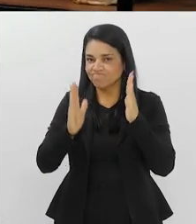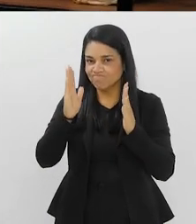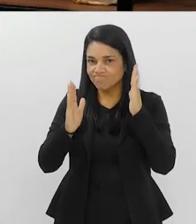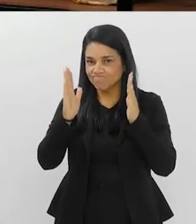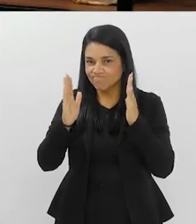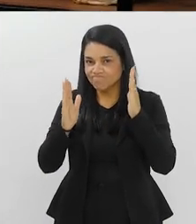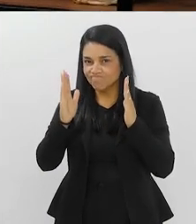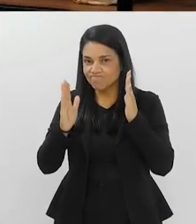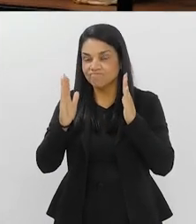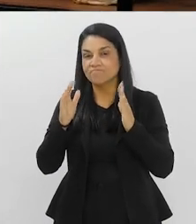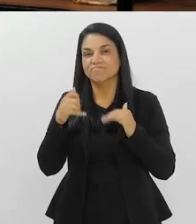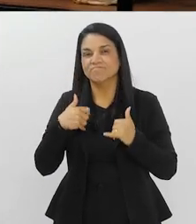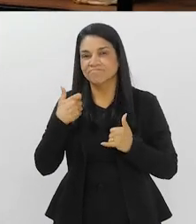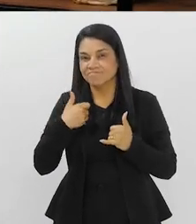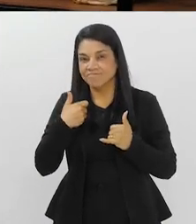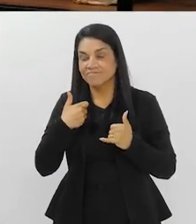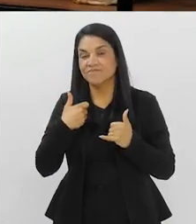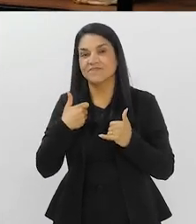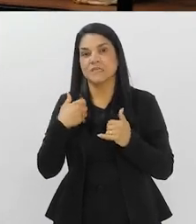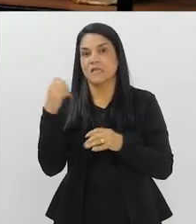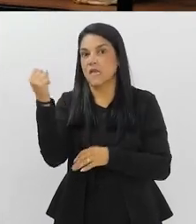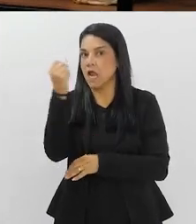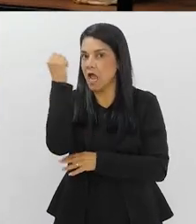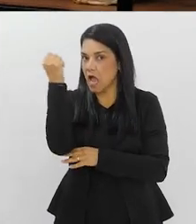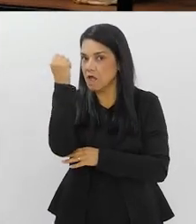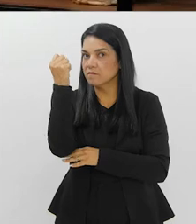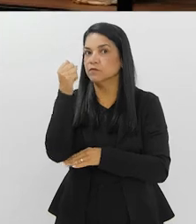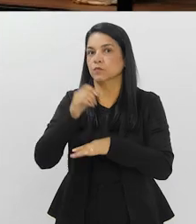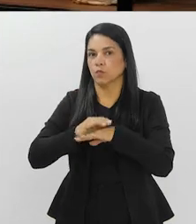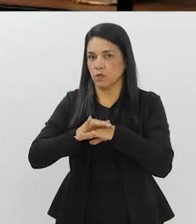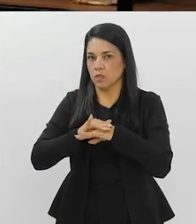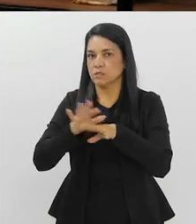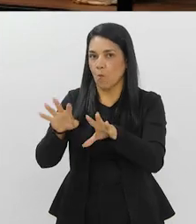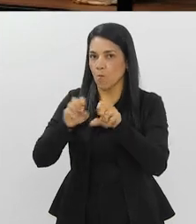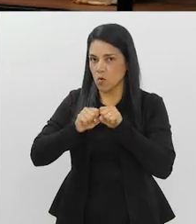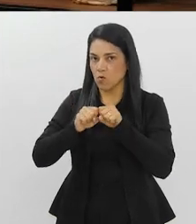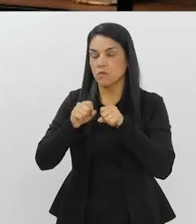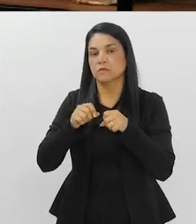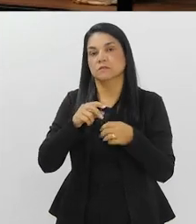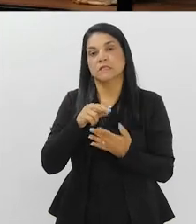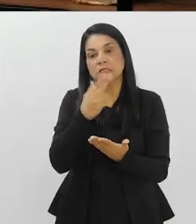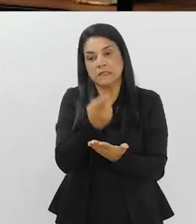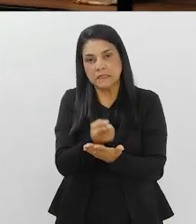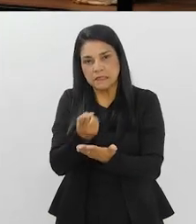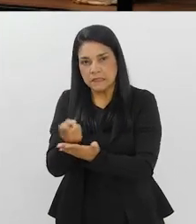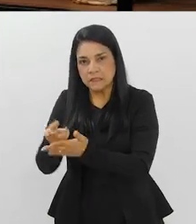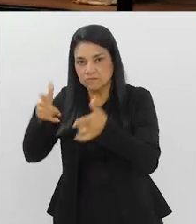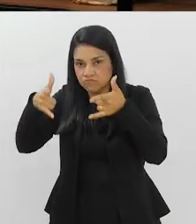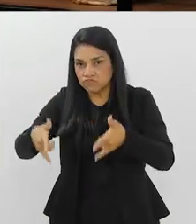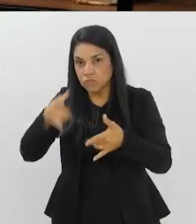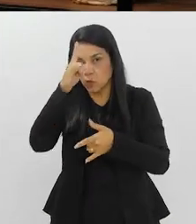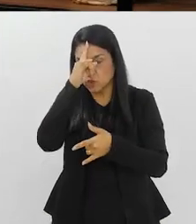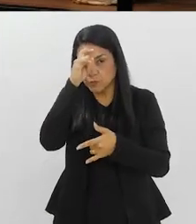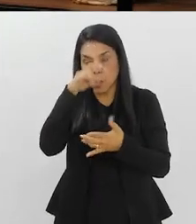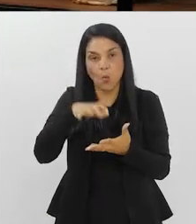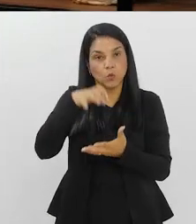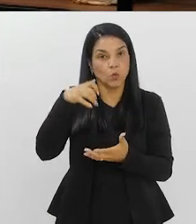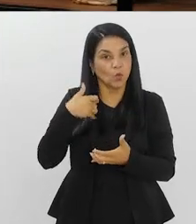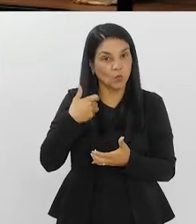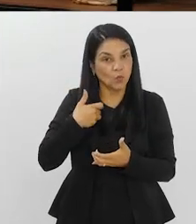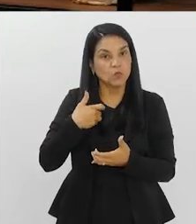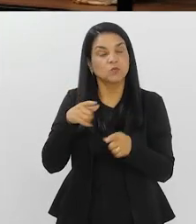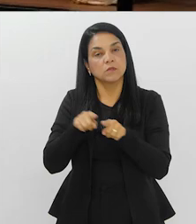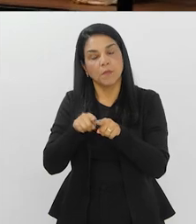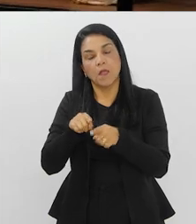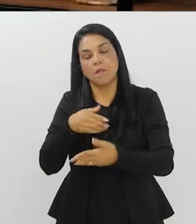faixas etárias expostas a casos mais graves. Então, a gente tem um número maior de internações hospitalares, tanto para